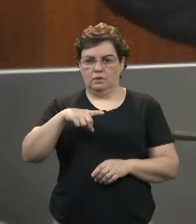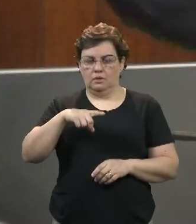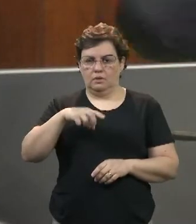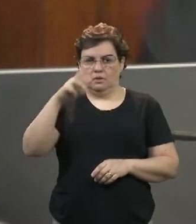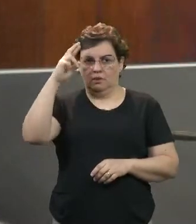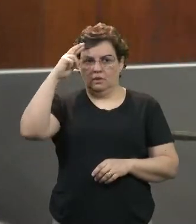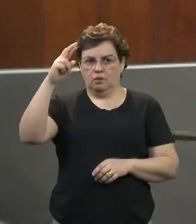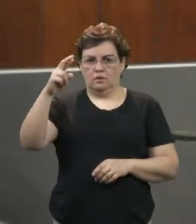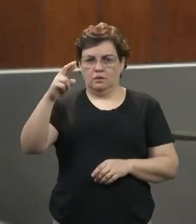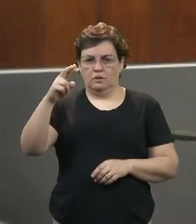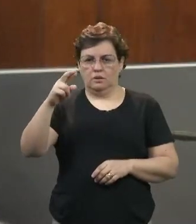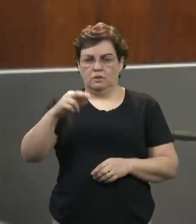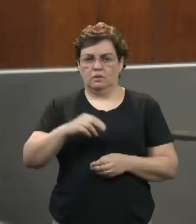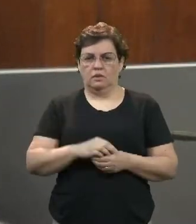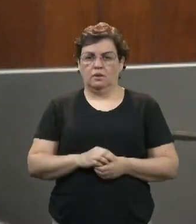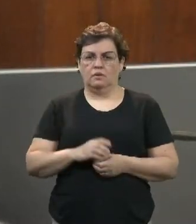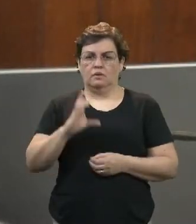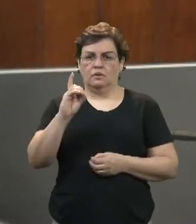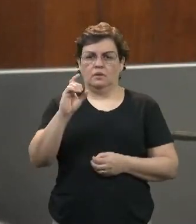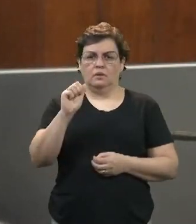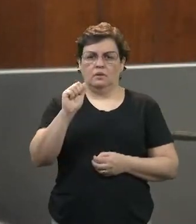Ferioli, seja também muito bem-vindo.